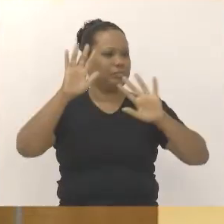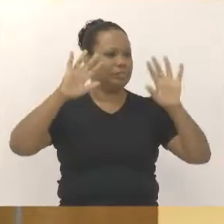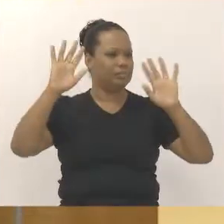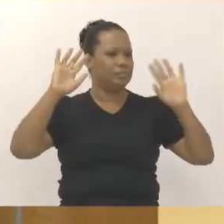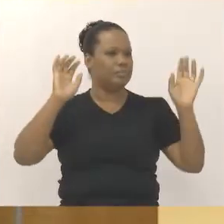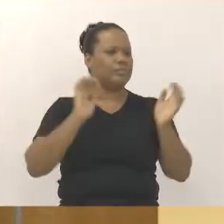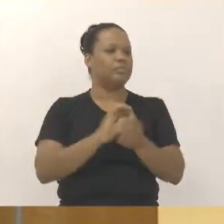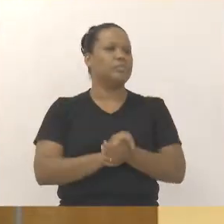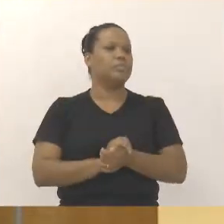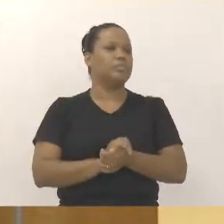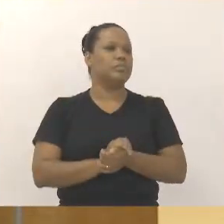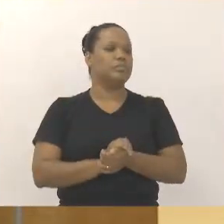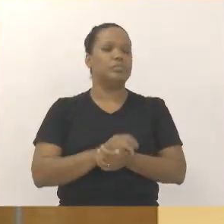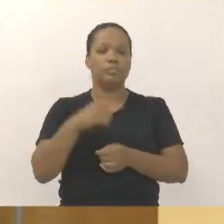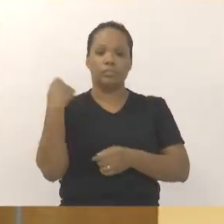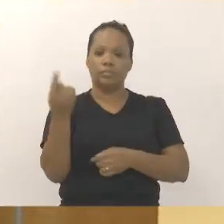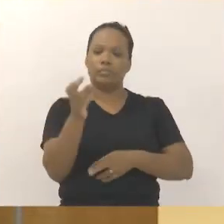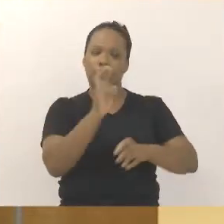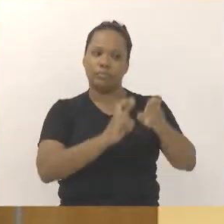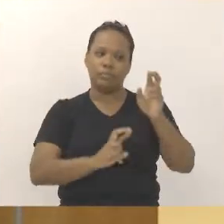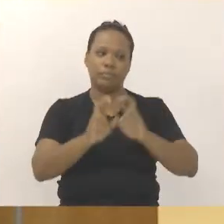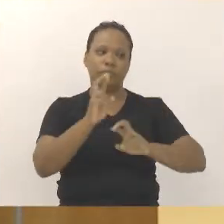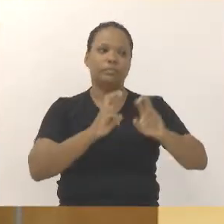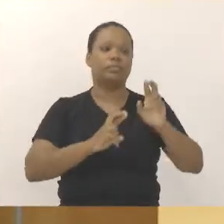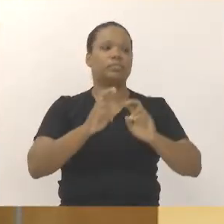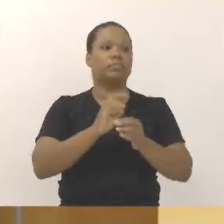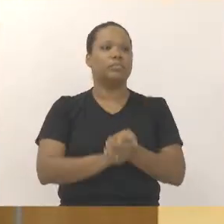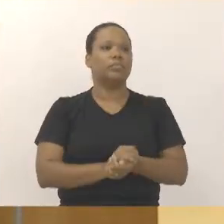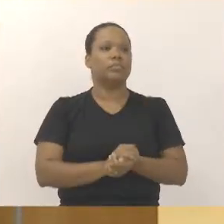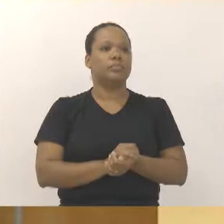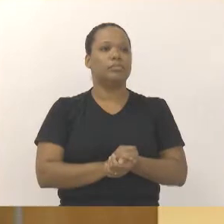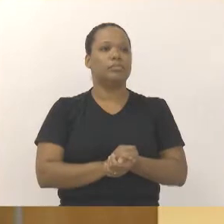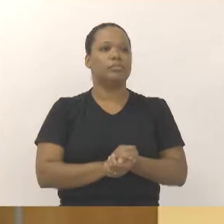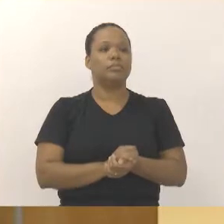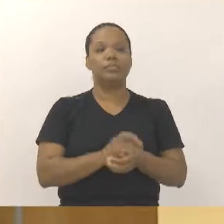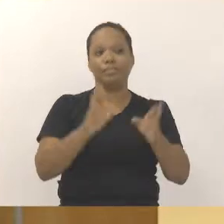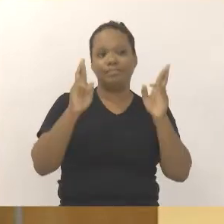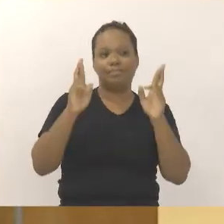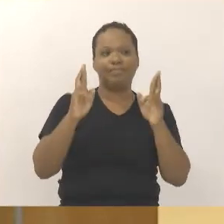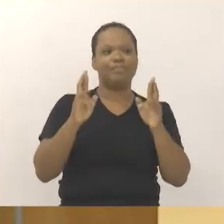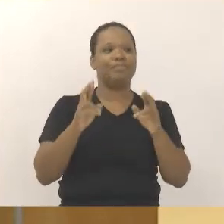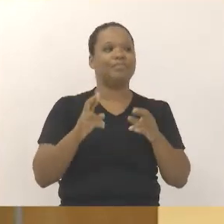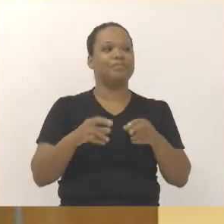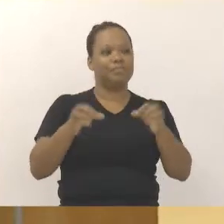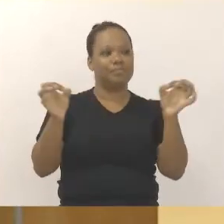disso, que a gente está acompanhando, fiscalizando, e vamos deixar uma coisa bem bacana para vocês aí.